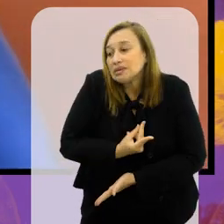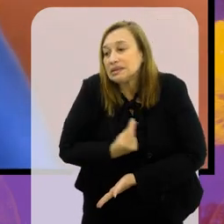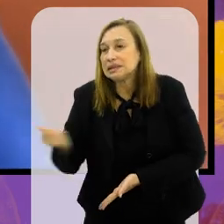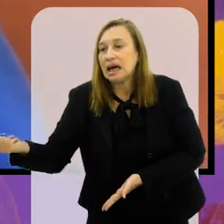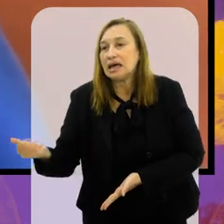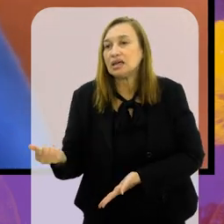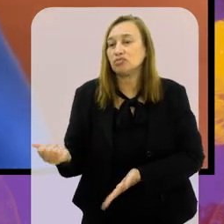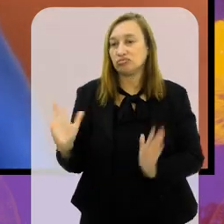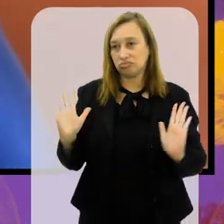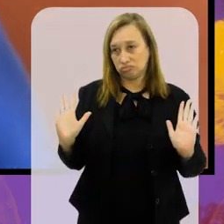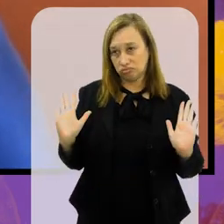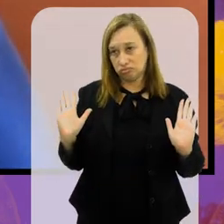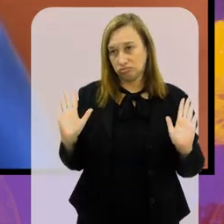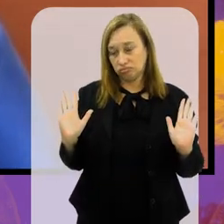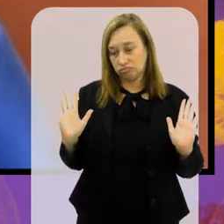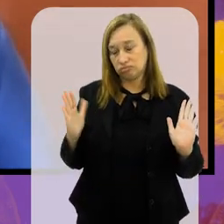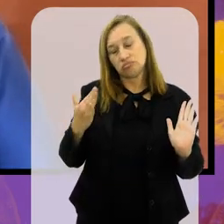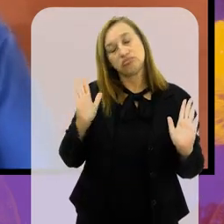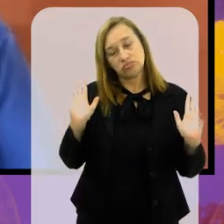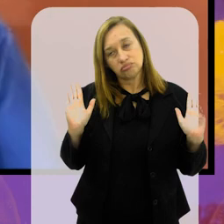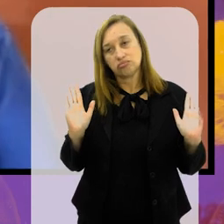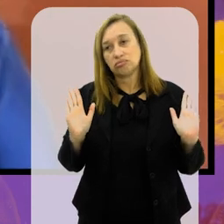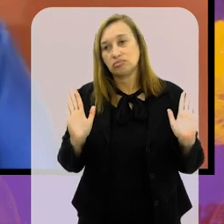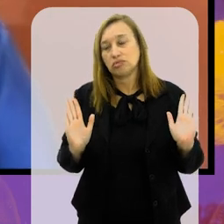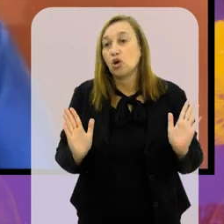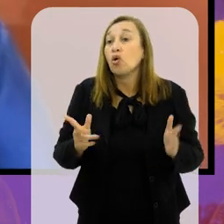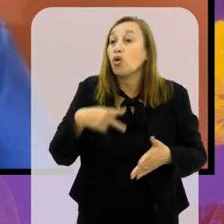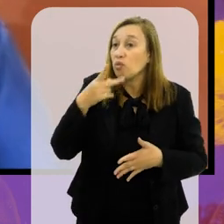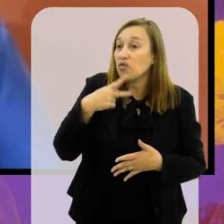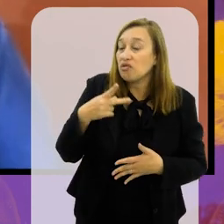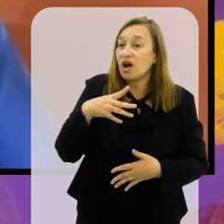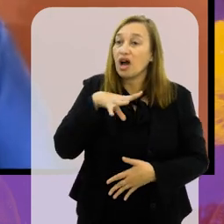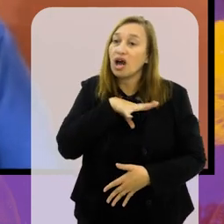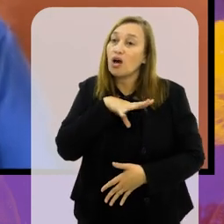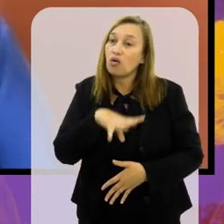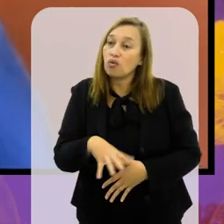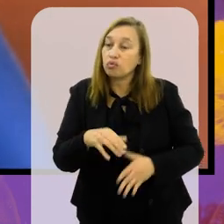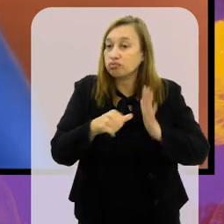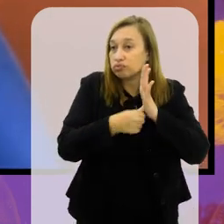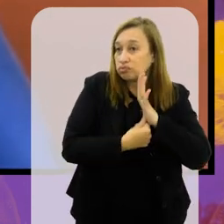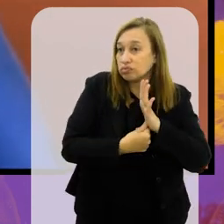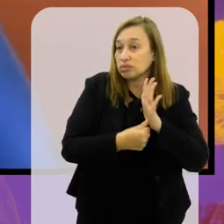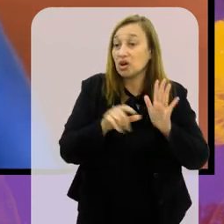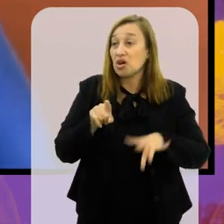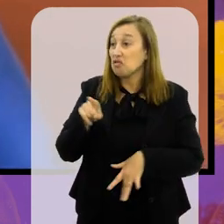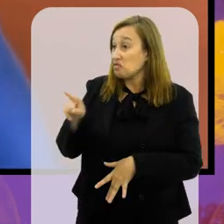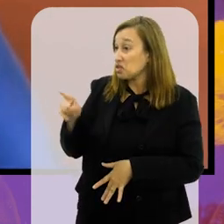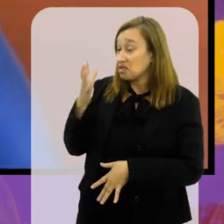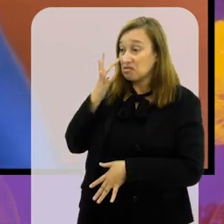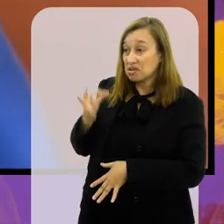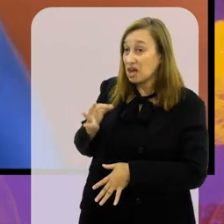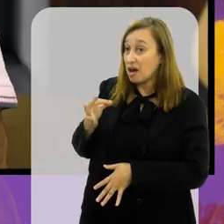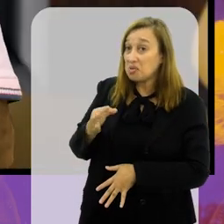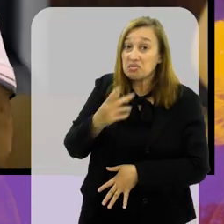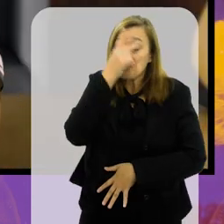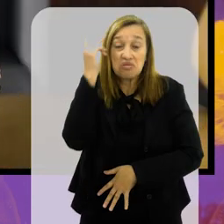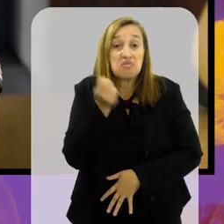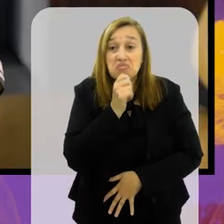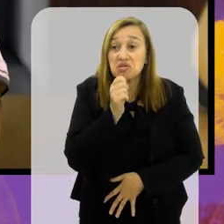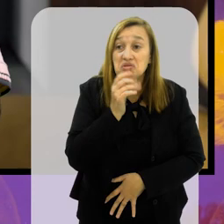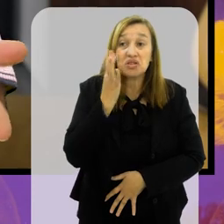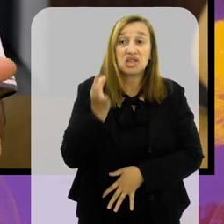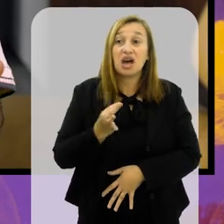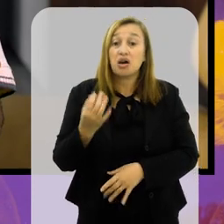disse ele pelo Twitter, ou se ele pediu demissão, como diz o Vasco da Gama. É,